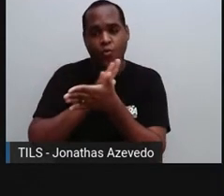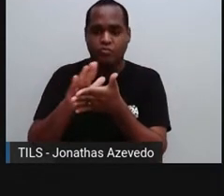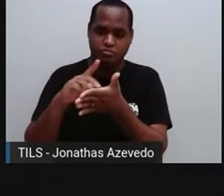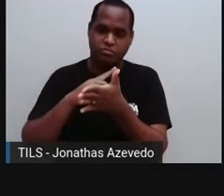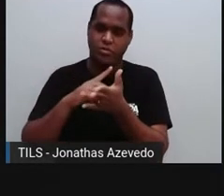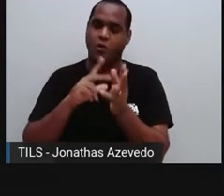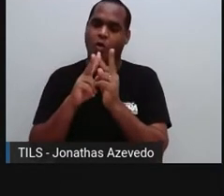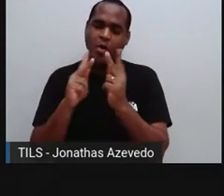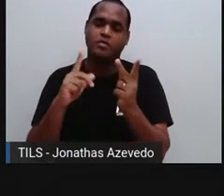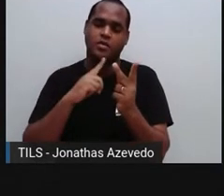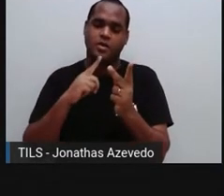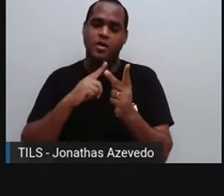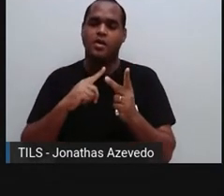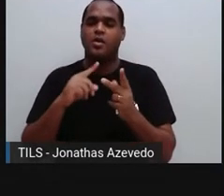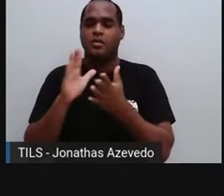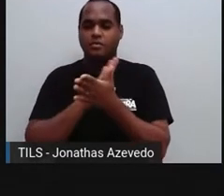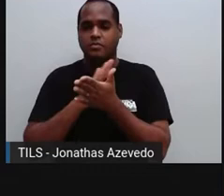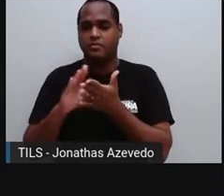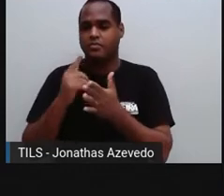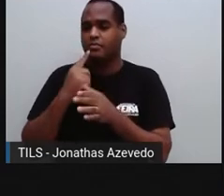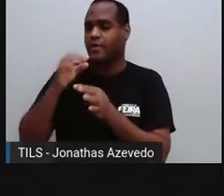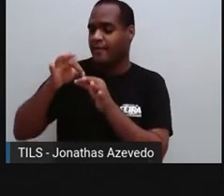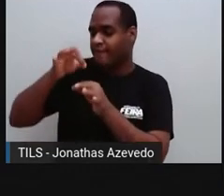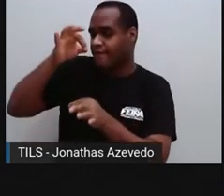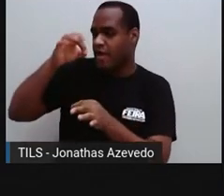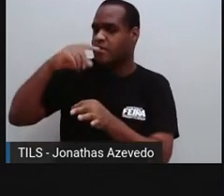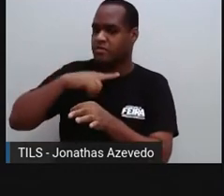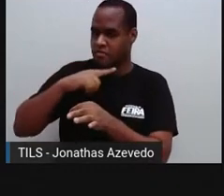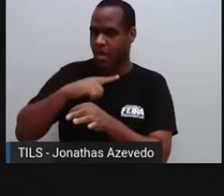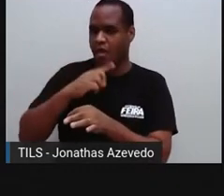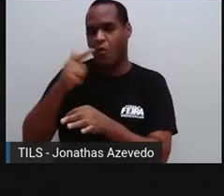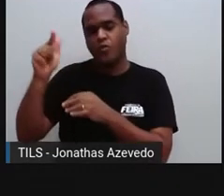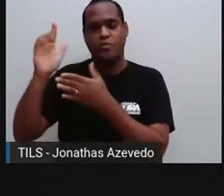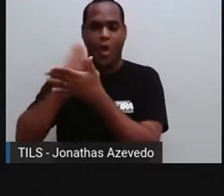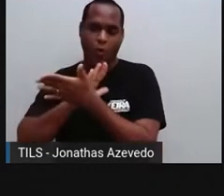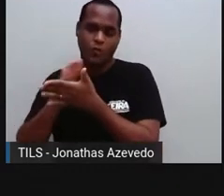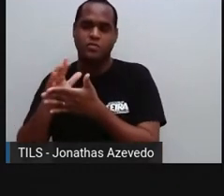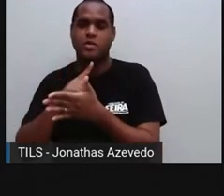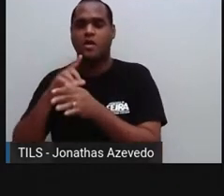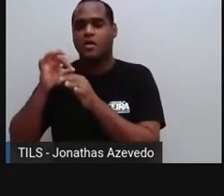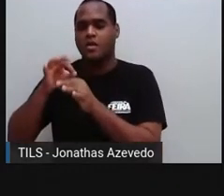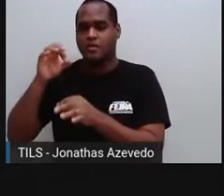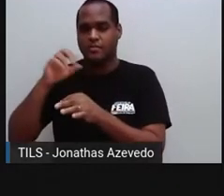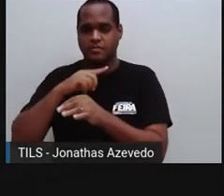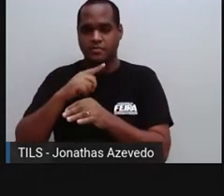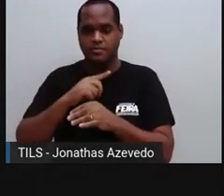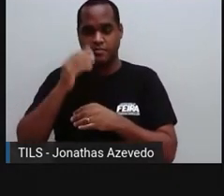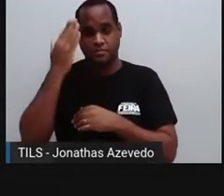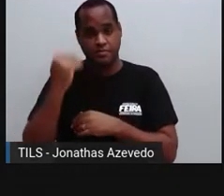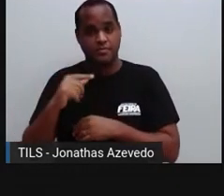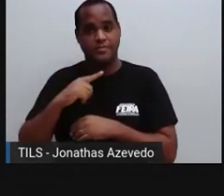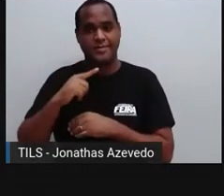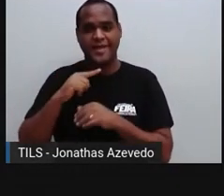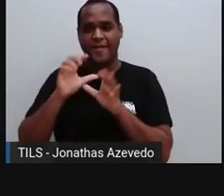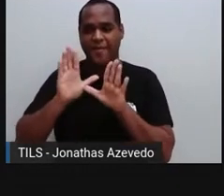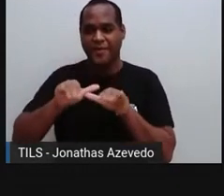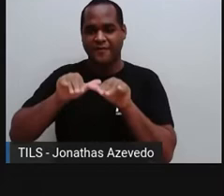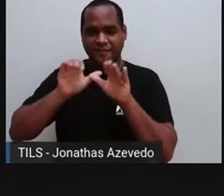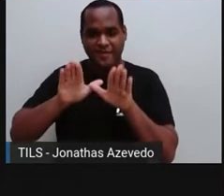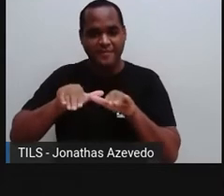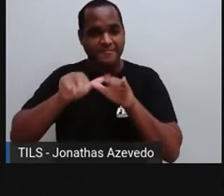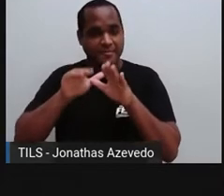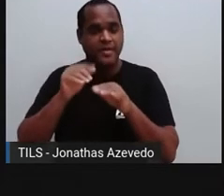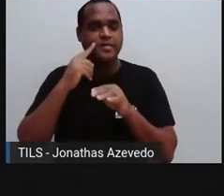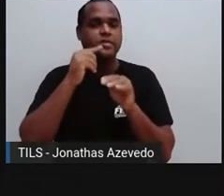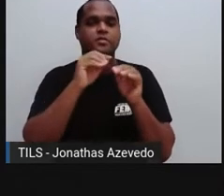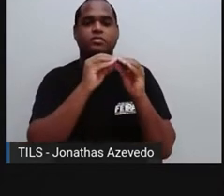possuem hormônios, tanto animais vertebrados como animais invertebrados. Por exemplo, a gente sabe que a borboleta passa por um processo